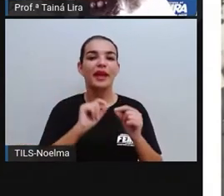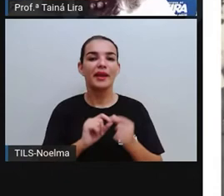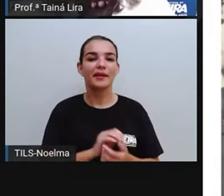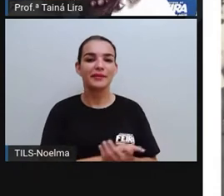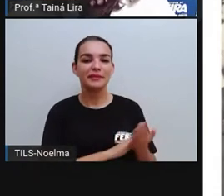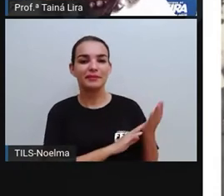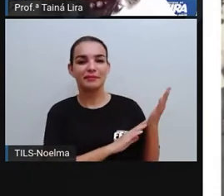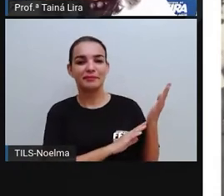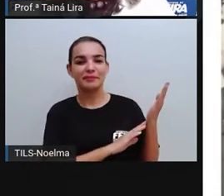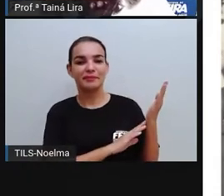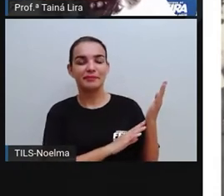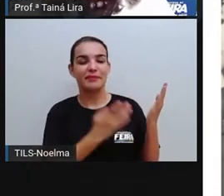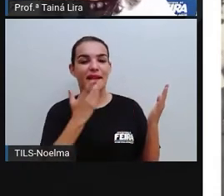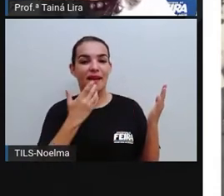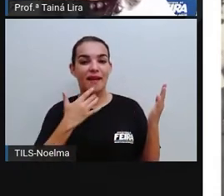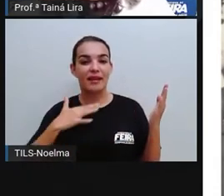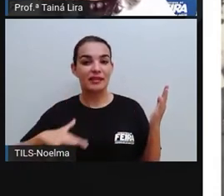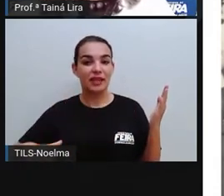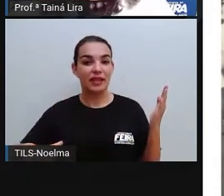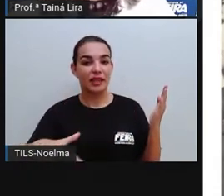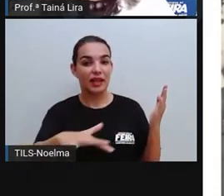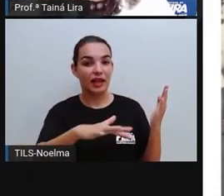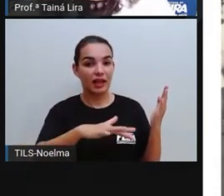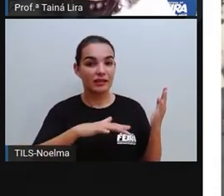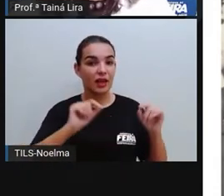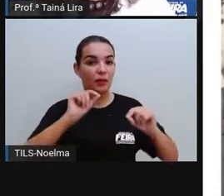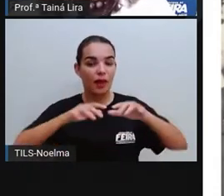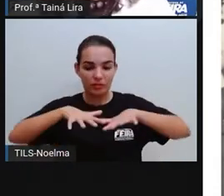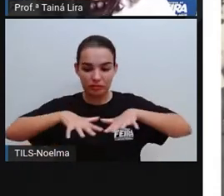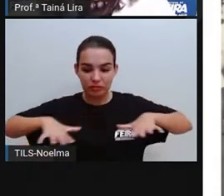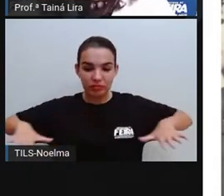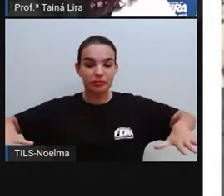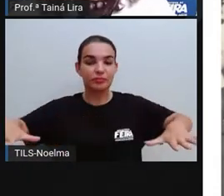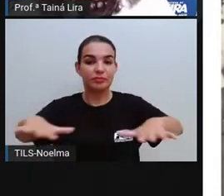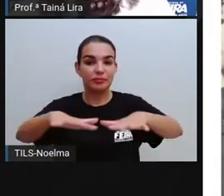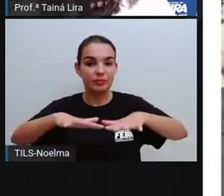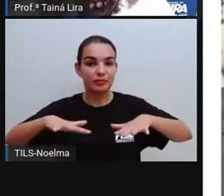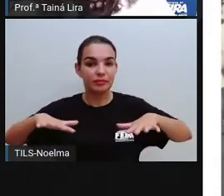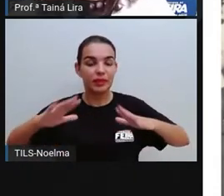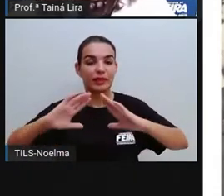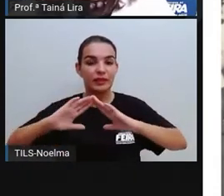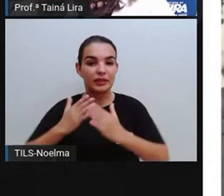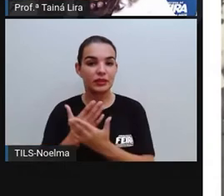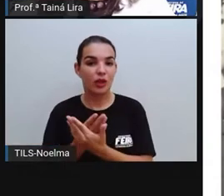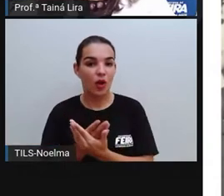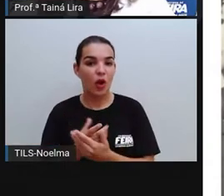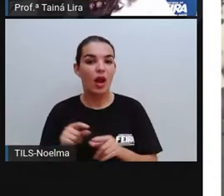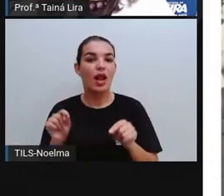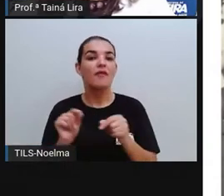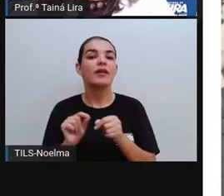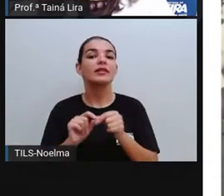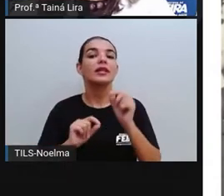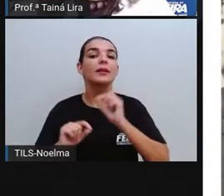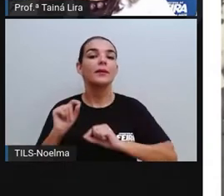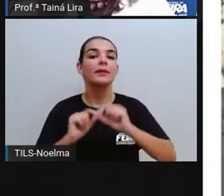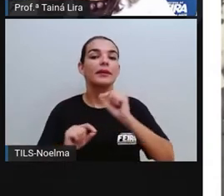as crianças no pátio da escola, tá? Provavelmente aí é a entrada,